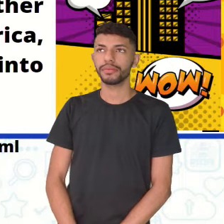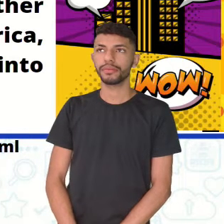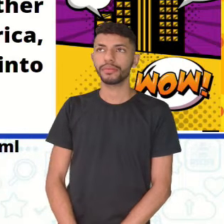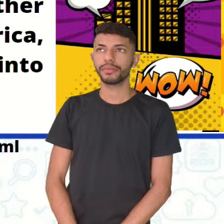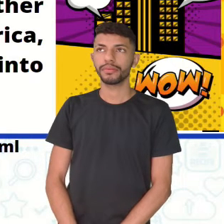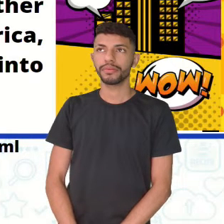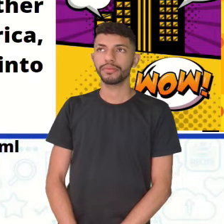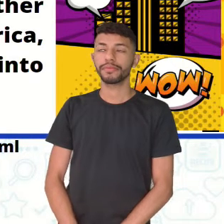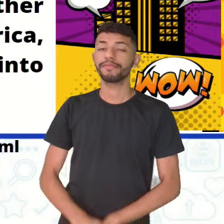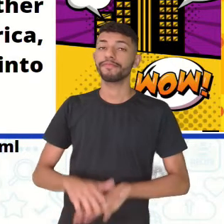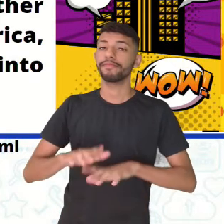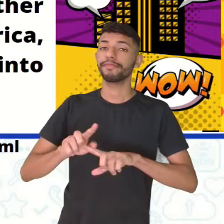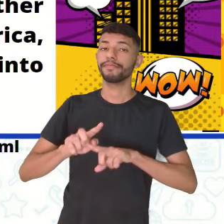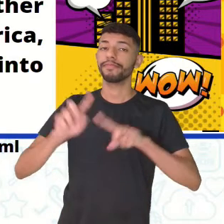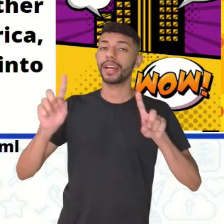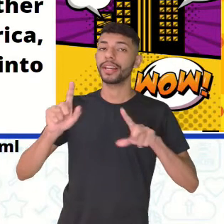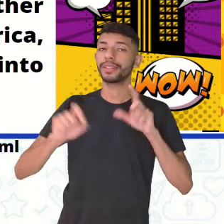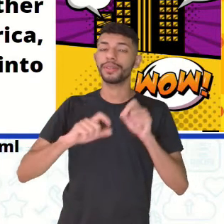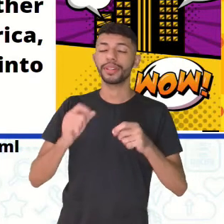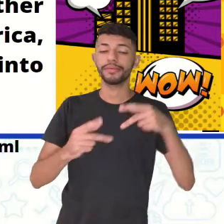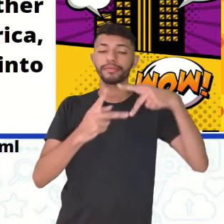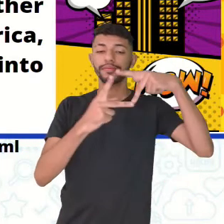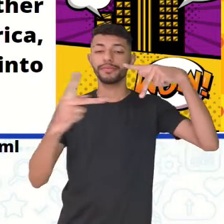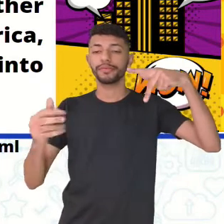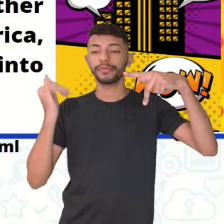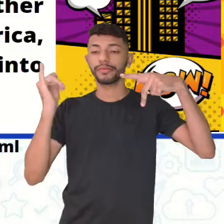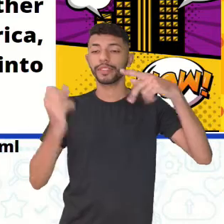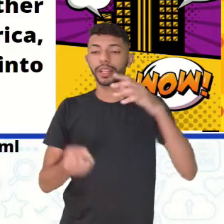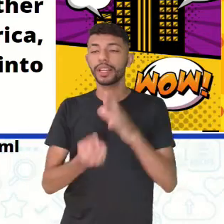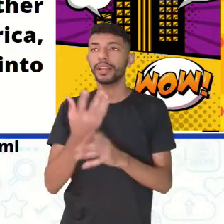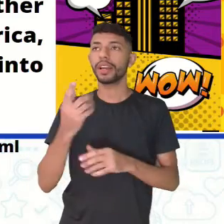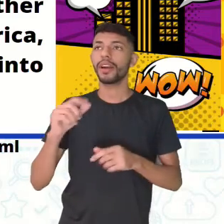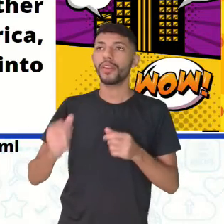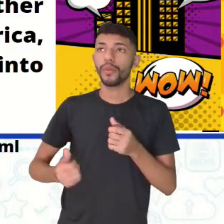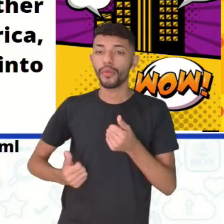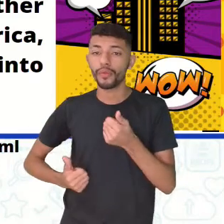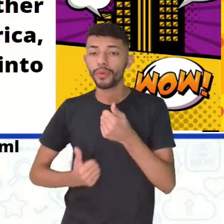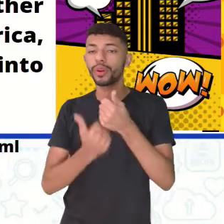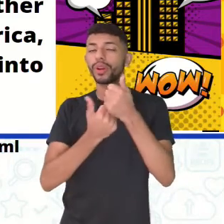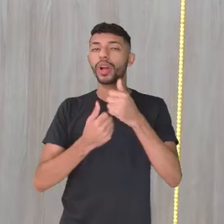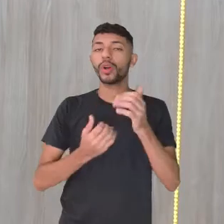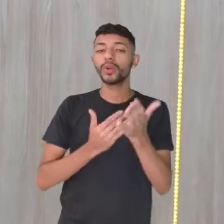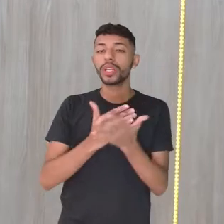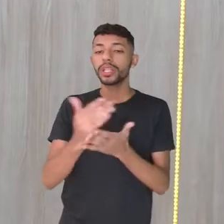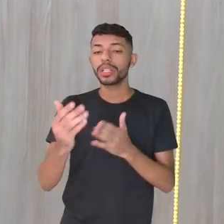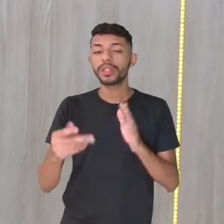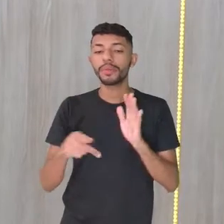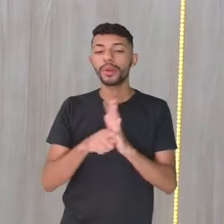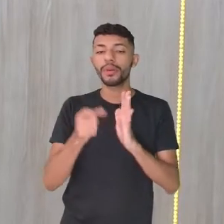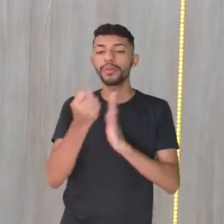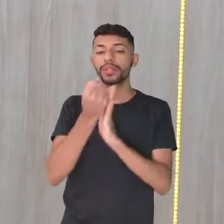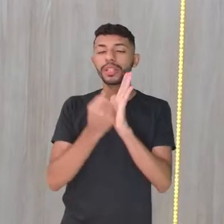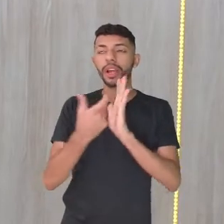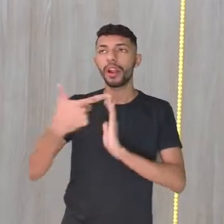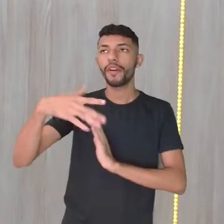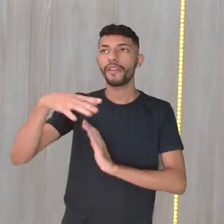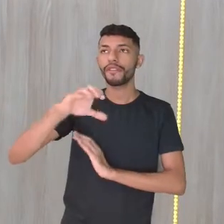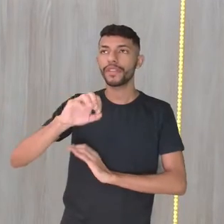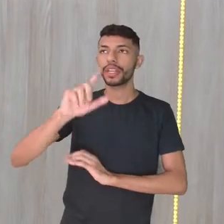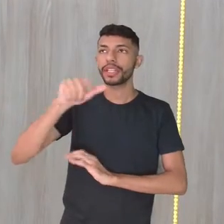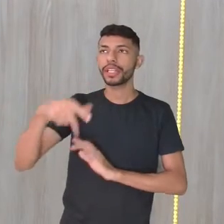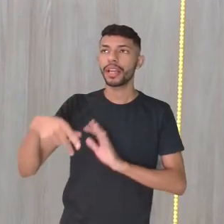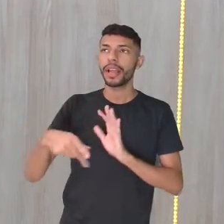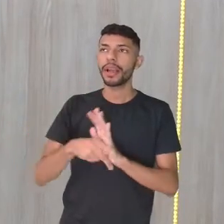Porém, a criação de histórias do quadrinho foi intensificada no começo do século XX, e eles foram dedicados